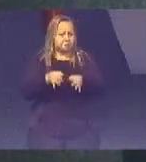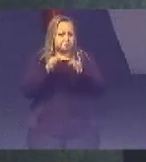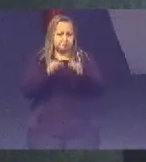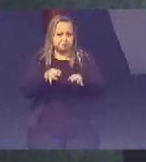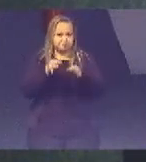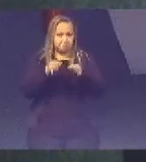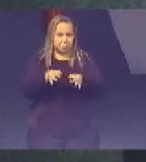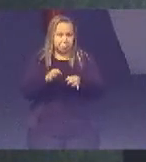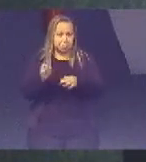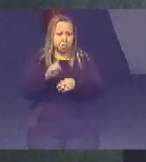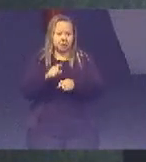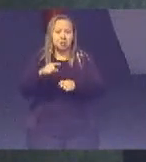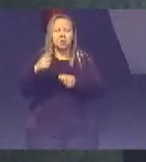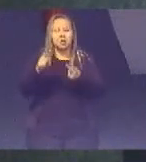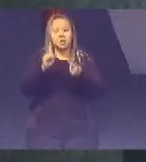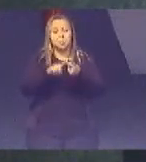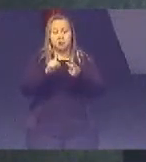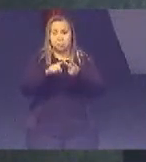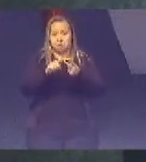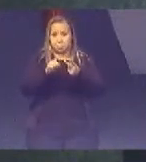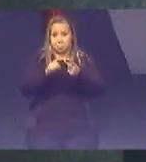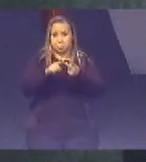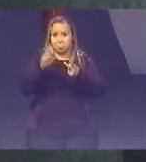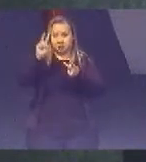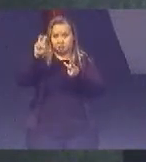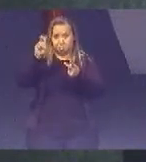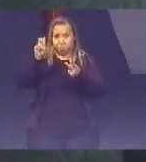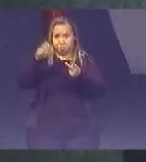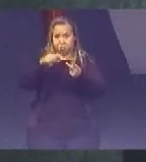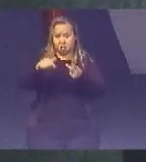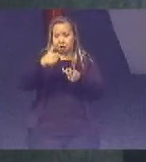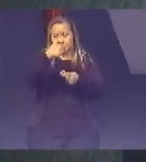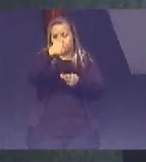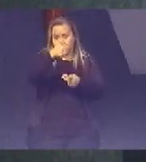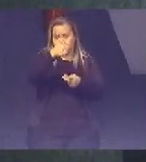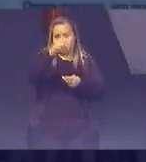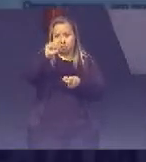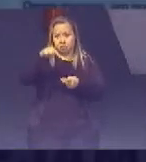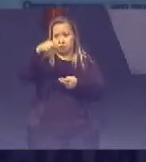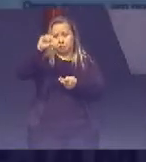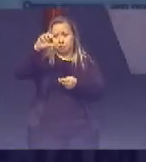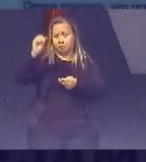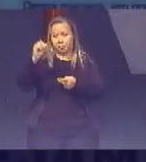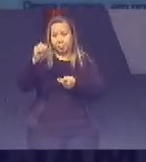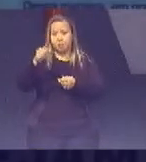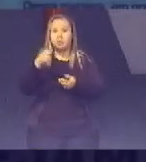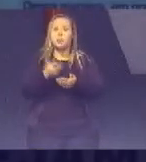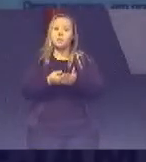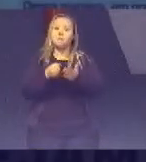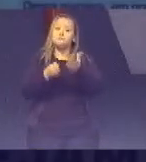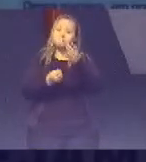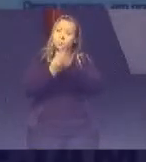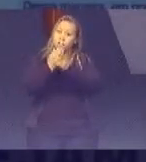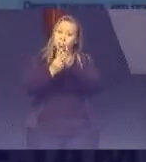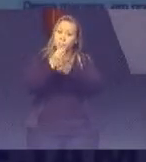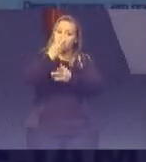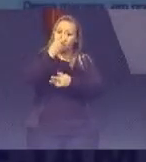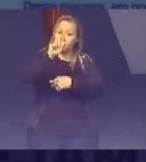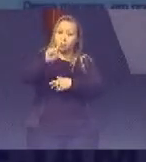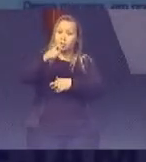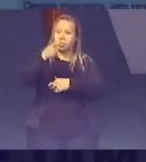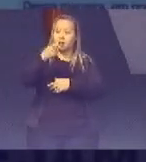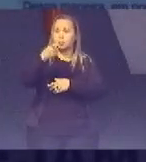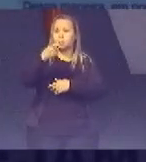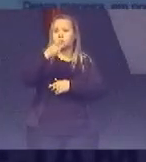segunda Linha internacional De pobreza 1,90 Iria para 6,46 Então se fixou 3,20 Onde